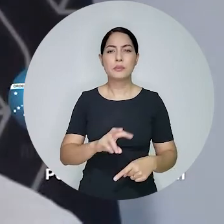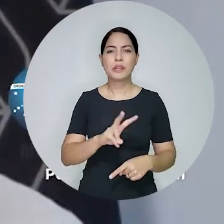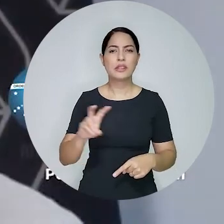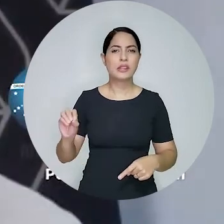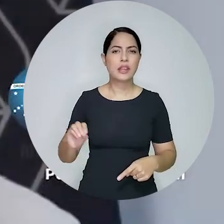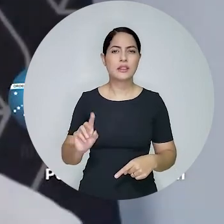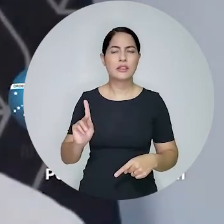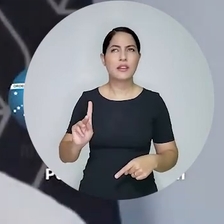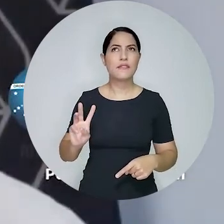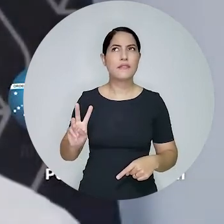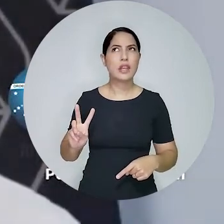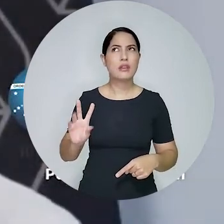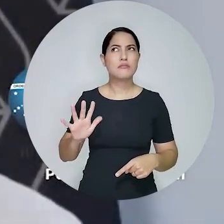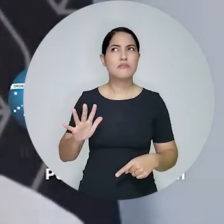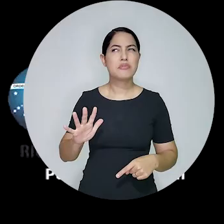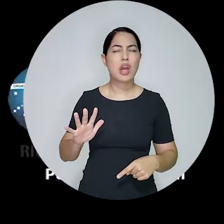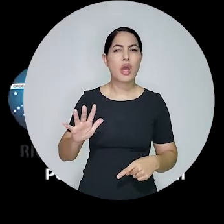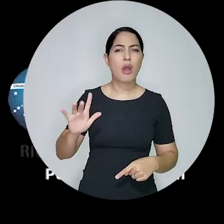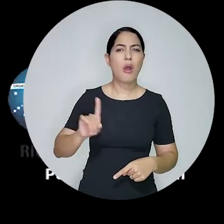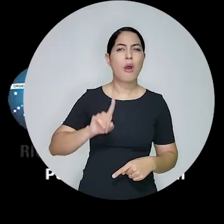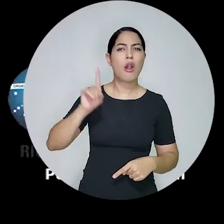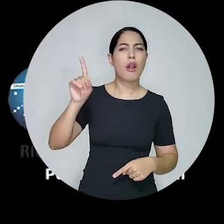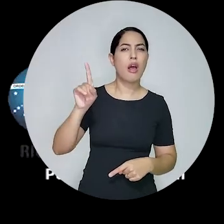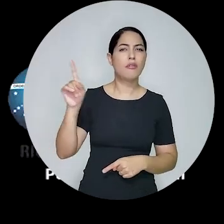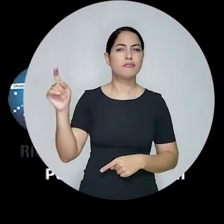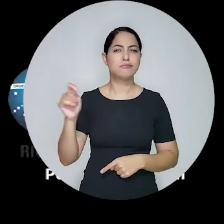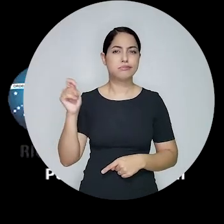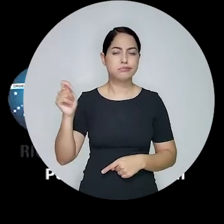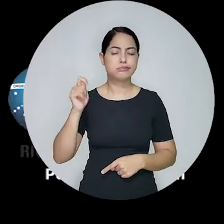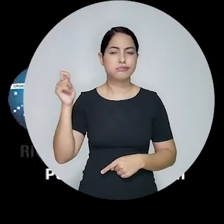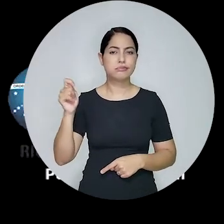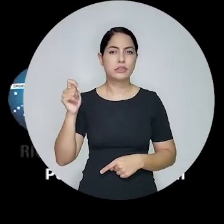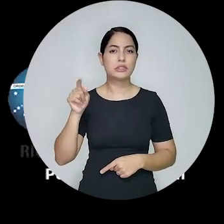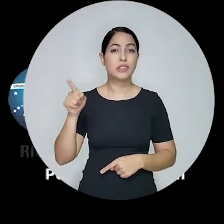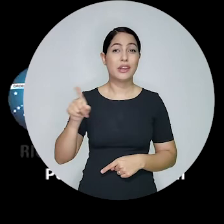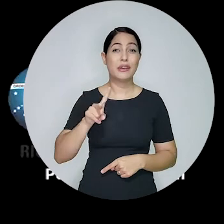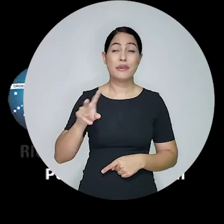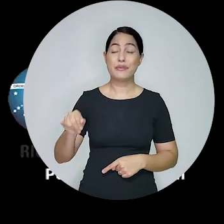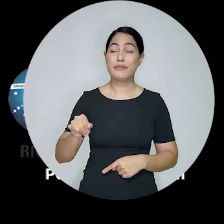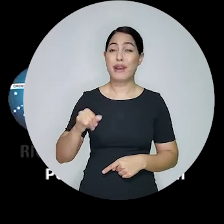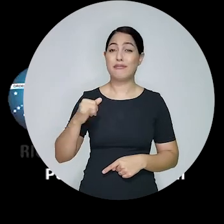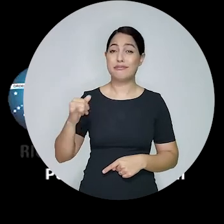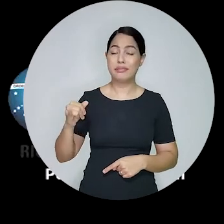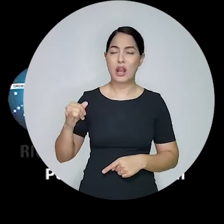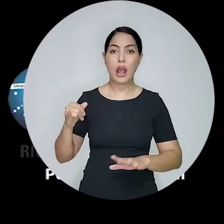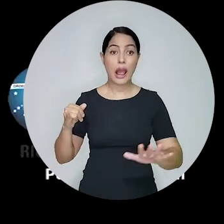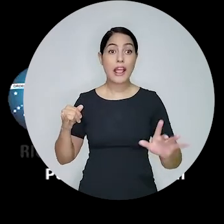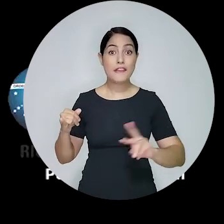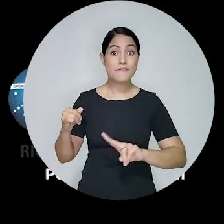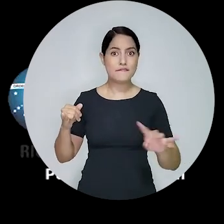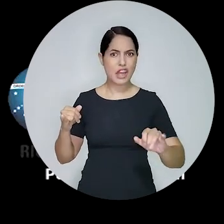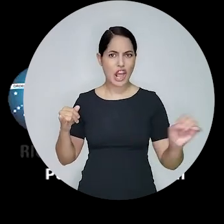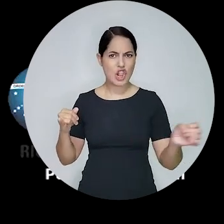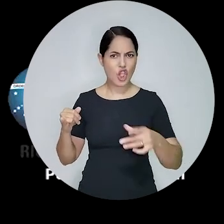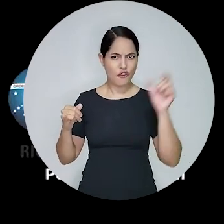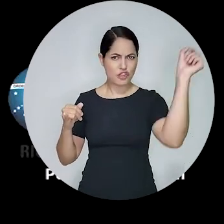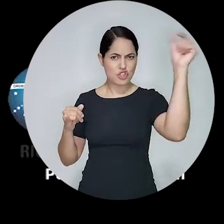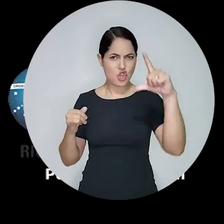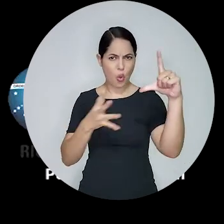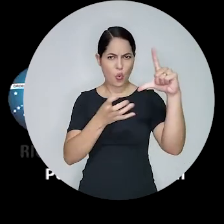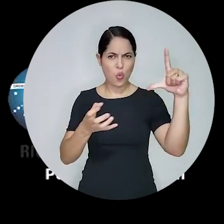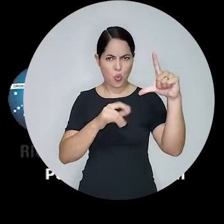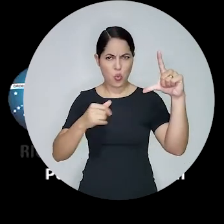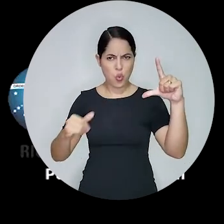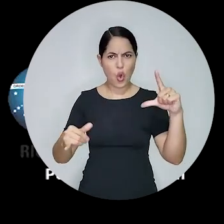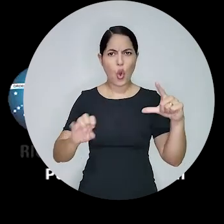uma linha de 500 KV que segue de Porto Alegre a Santa Vitória do Palmar e ela vai começar a ficar estressada. Então, não adianta a gente começar a pensar em